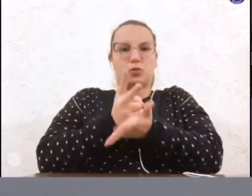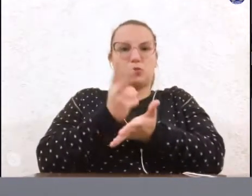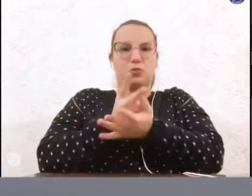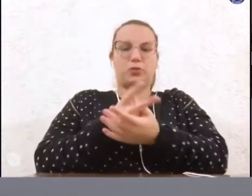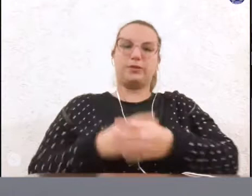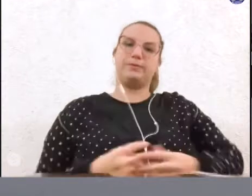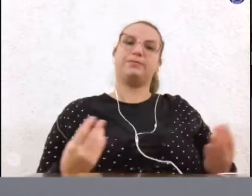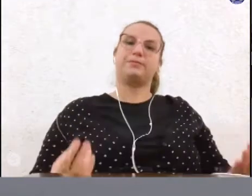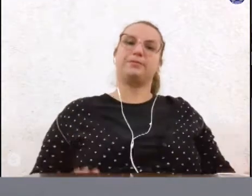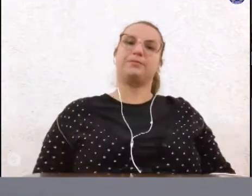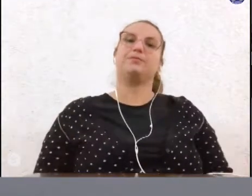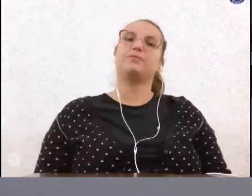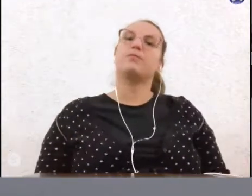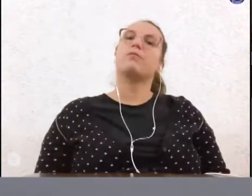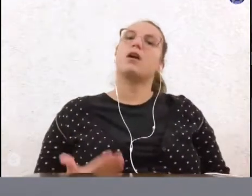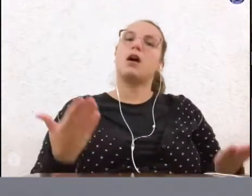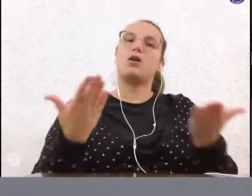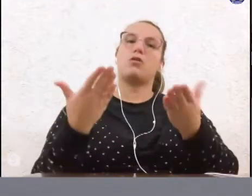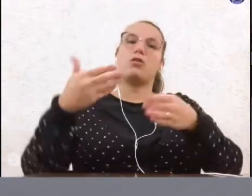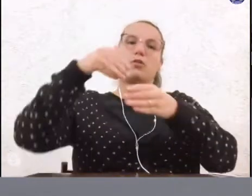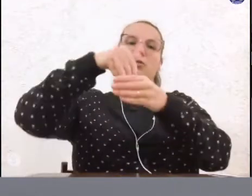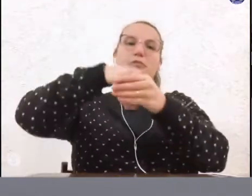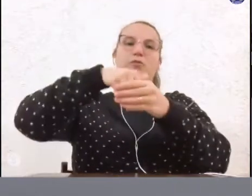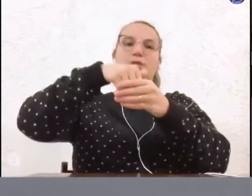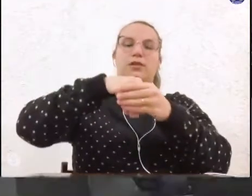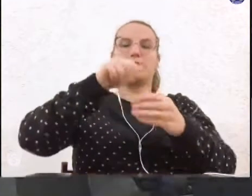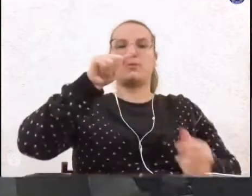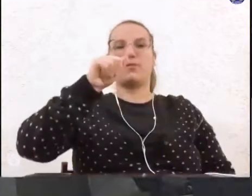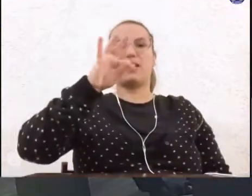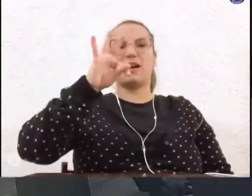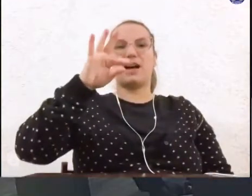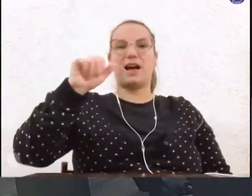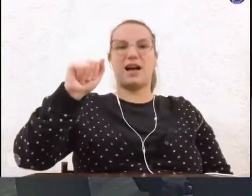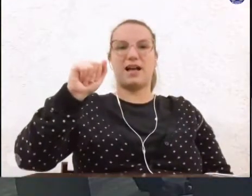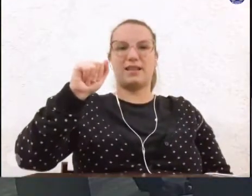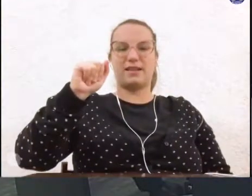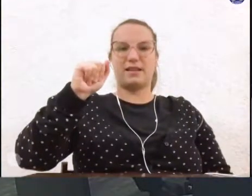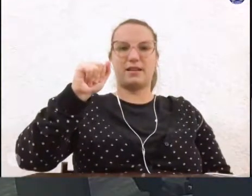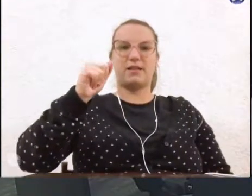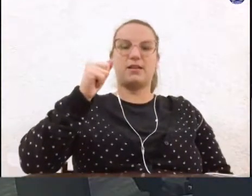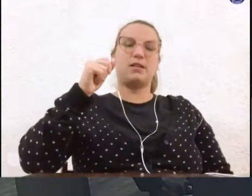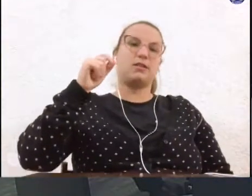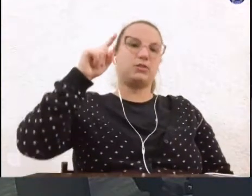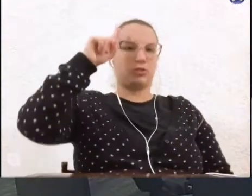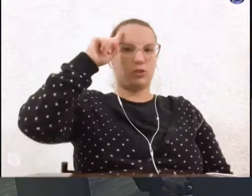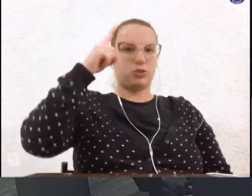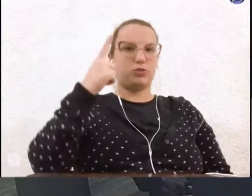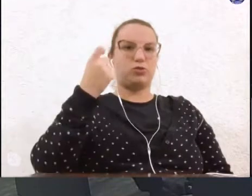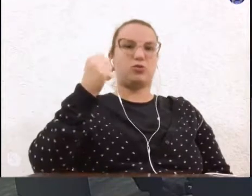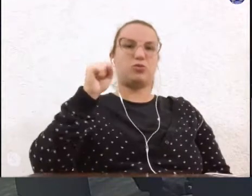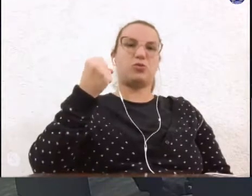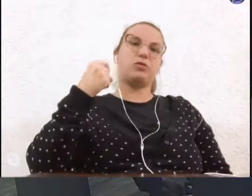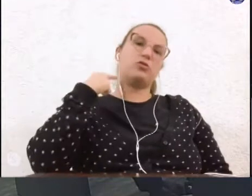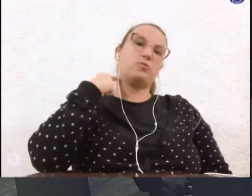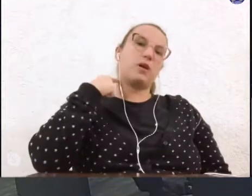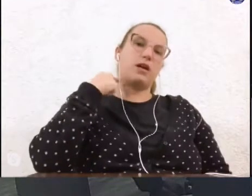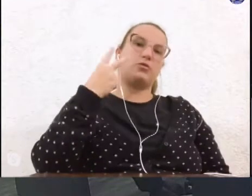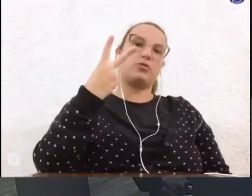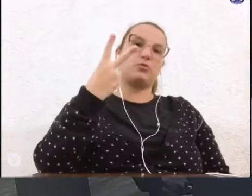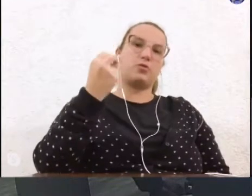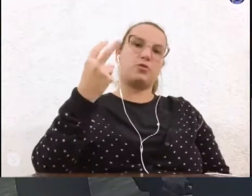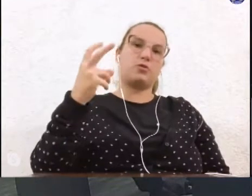Está em votação a ata da sessão ordinária de 18 de maio de 2020. Srs.